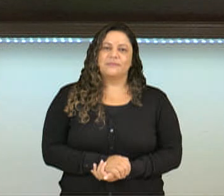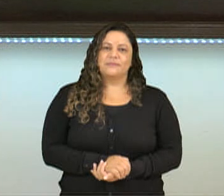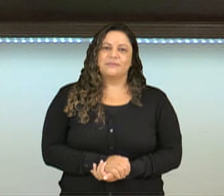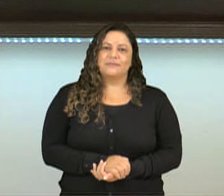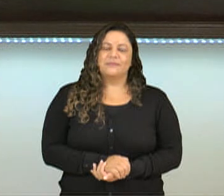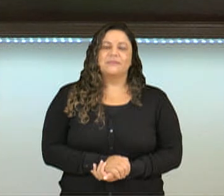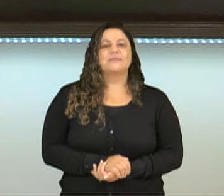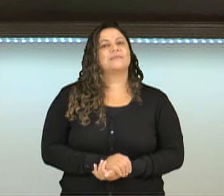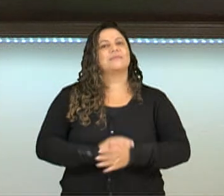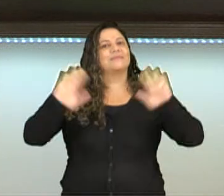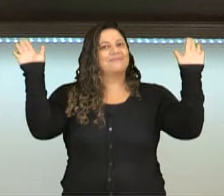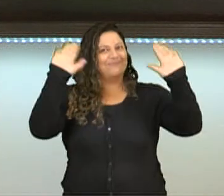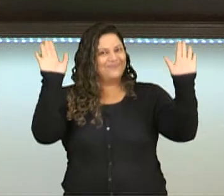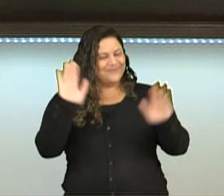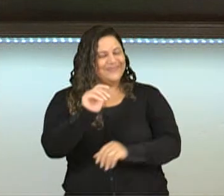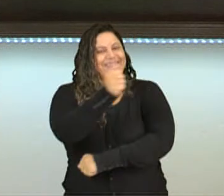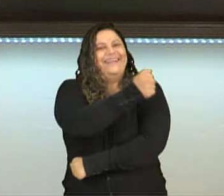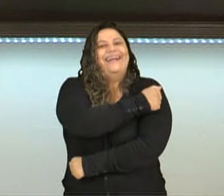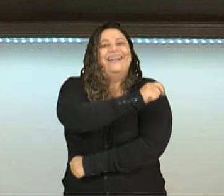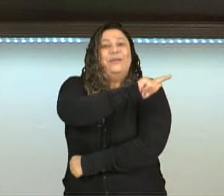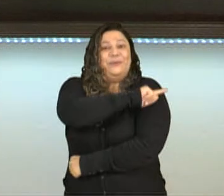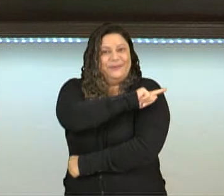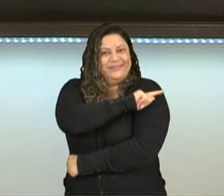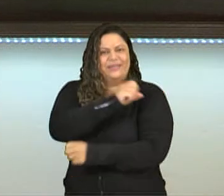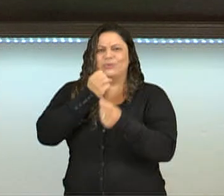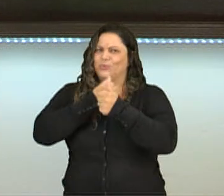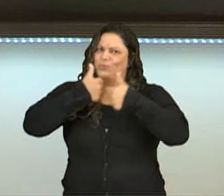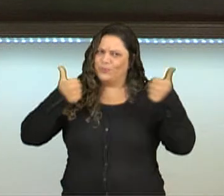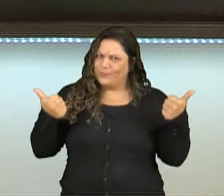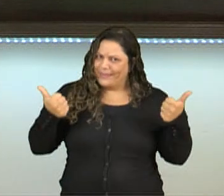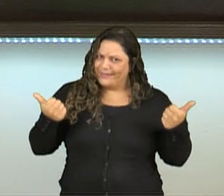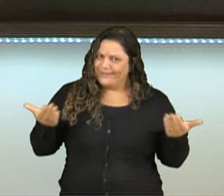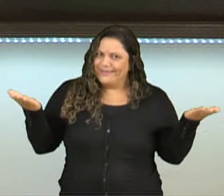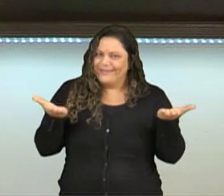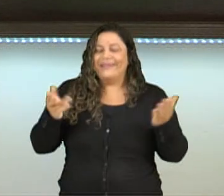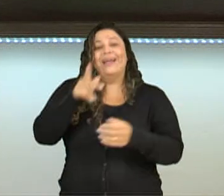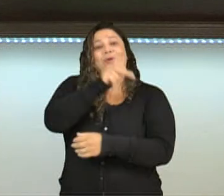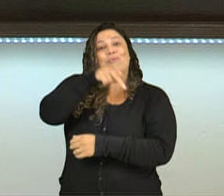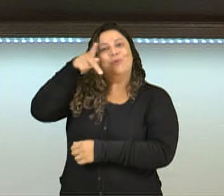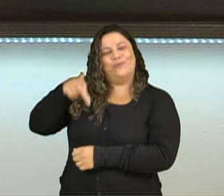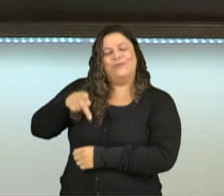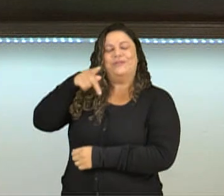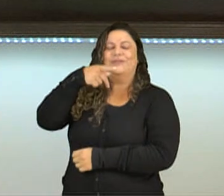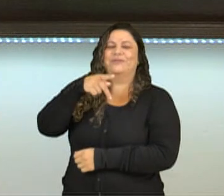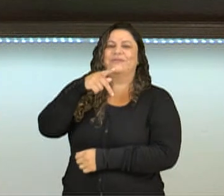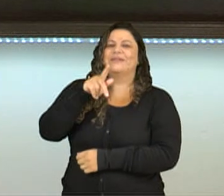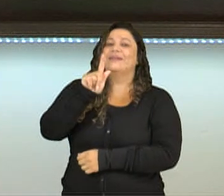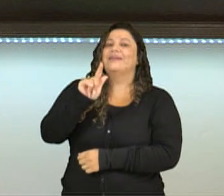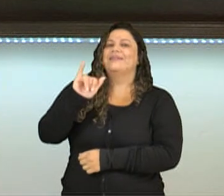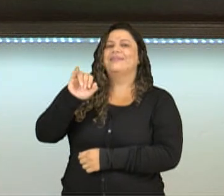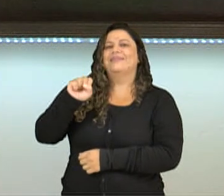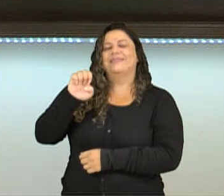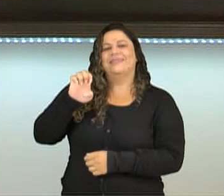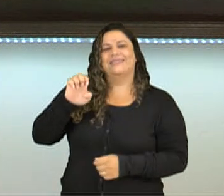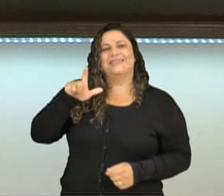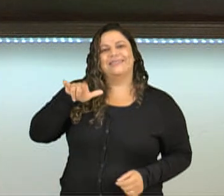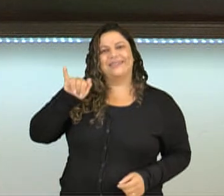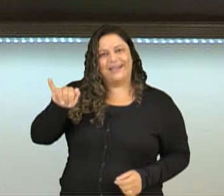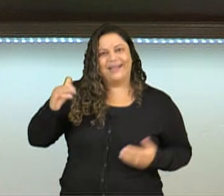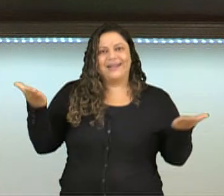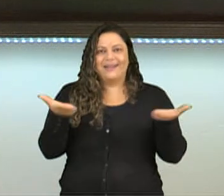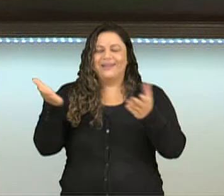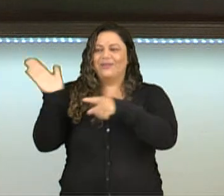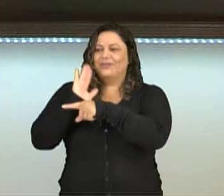Olá estudantes do sétimo ano, tudo bem com vocês? Eu sou a professora Gisele e neste vídeo vou